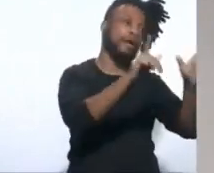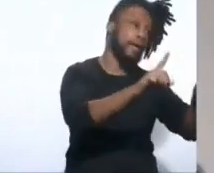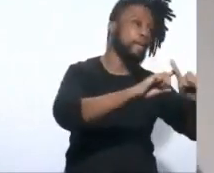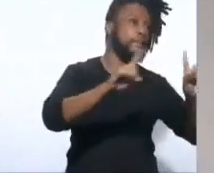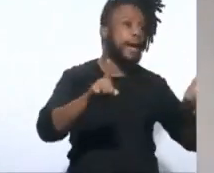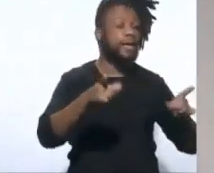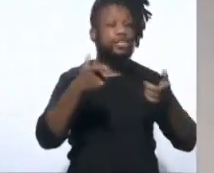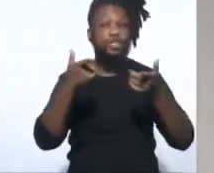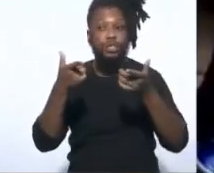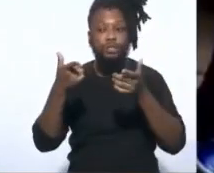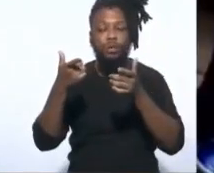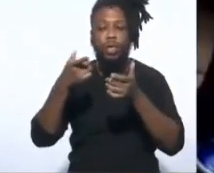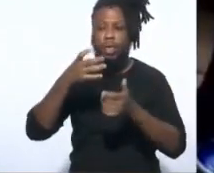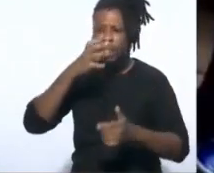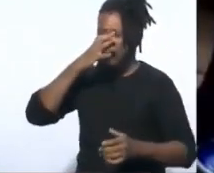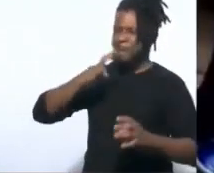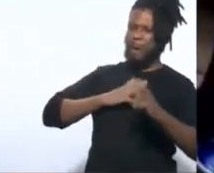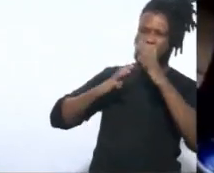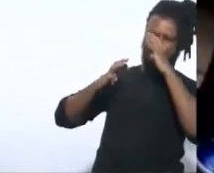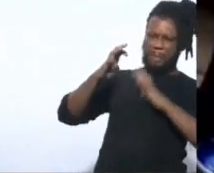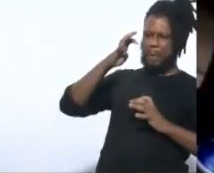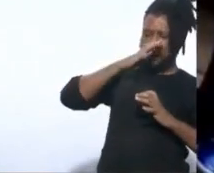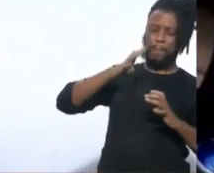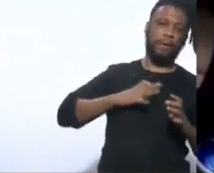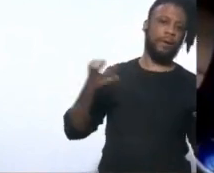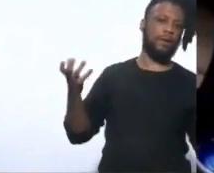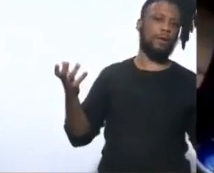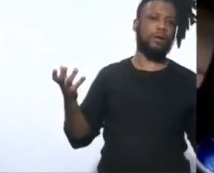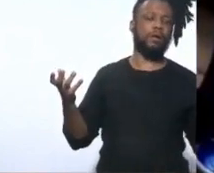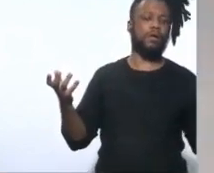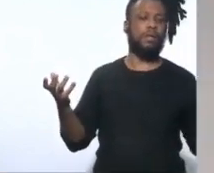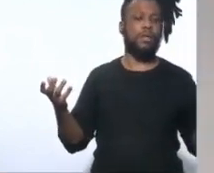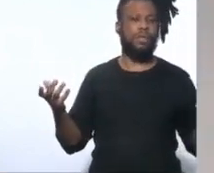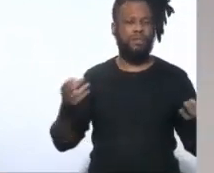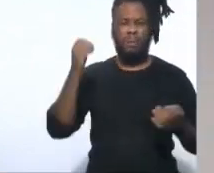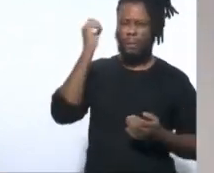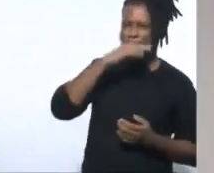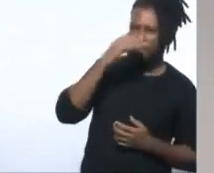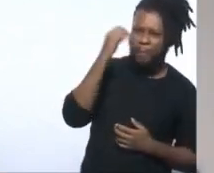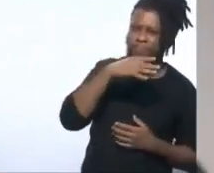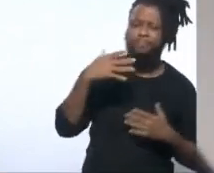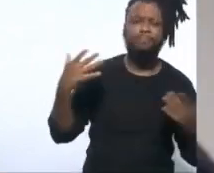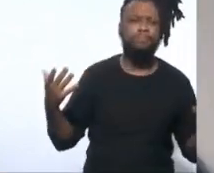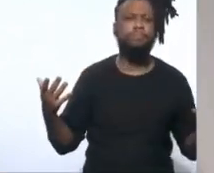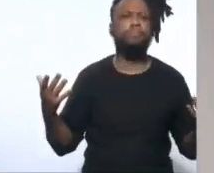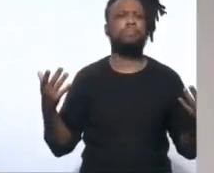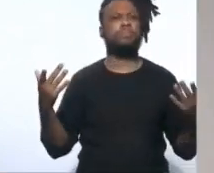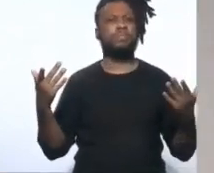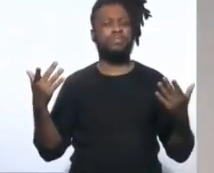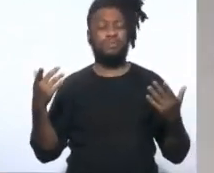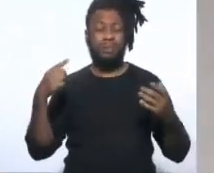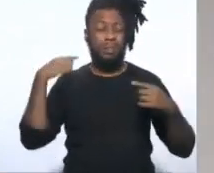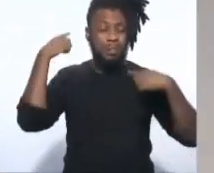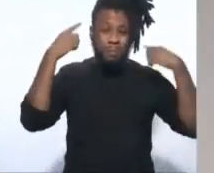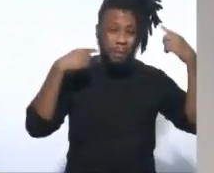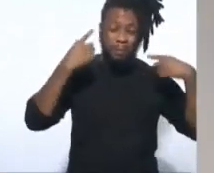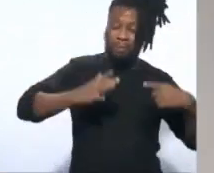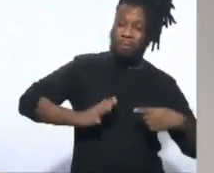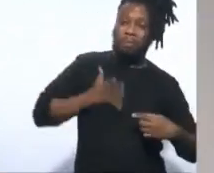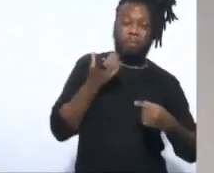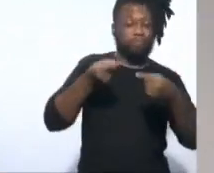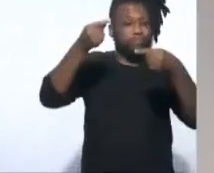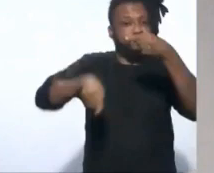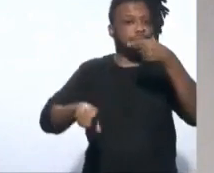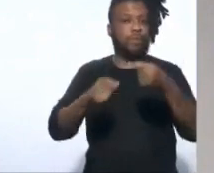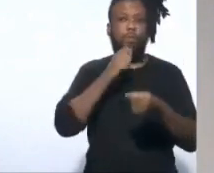respeitar quem vem com ataques levianos, quem vem com ataques completamente estapafúrdios que não tem nem o que